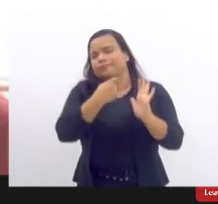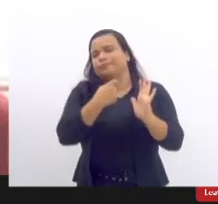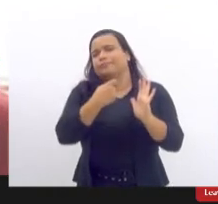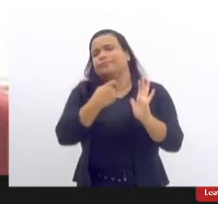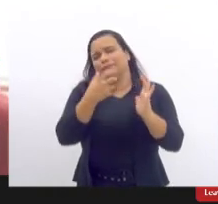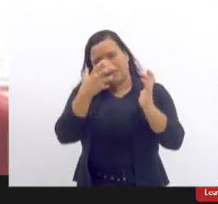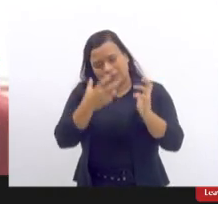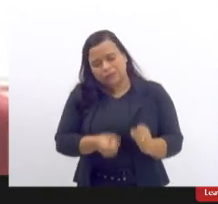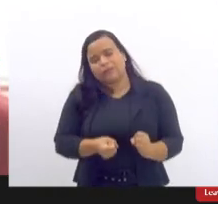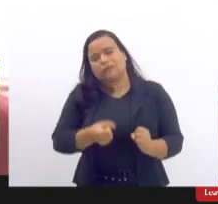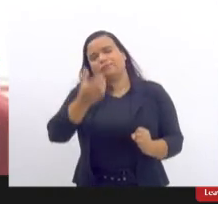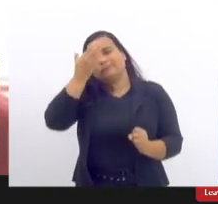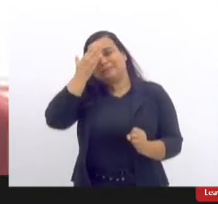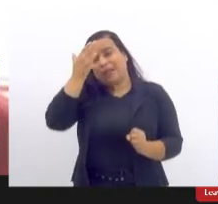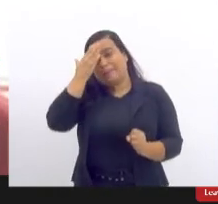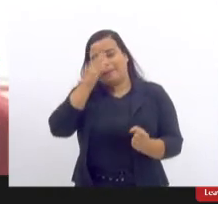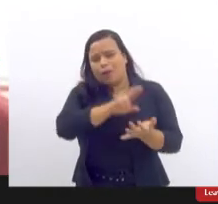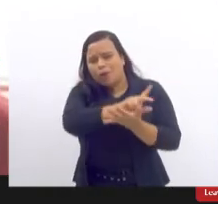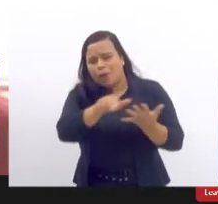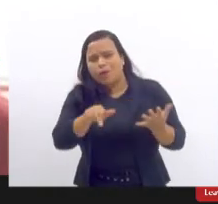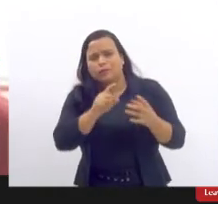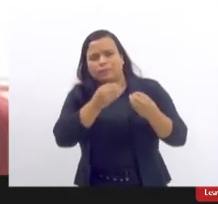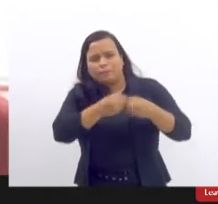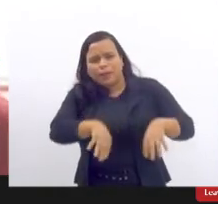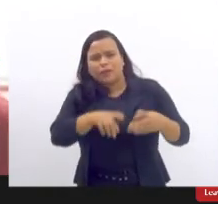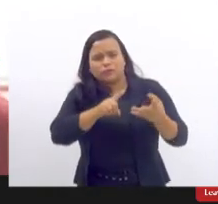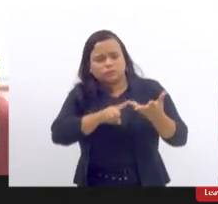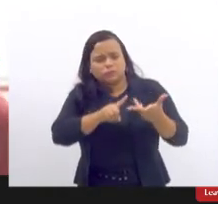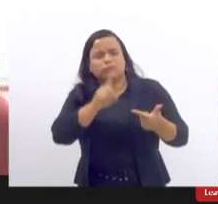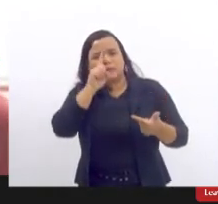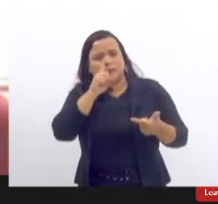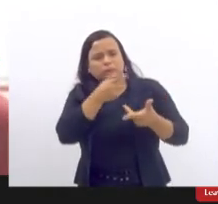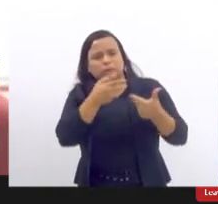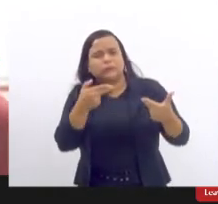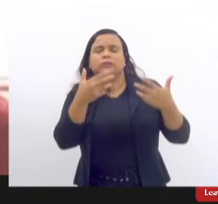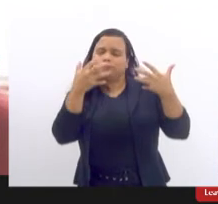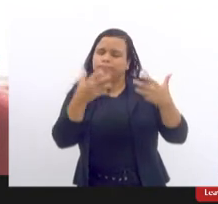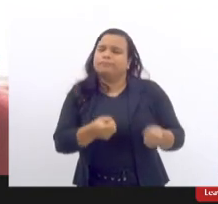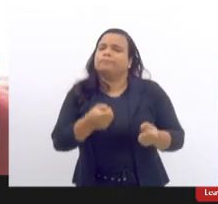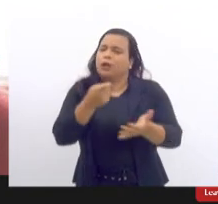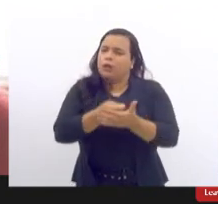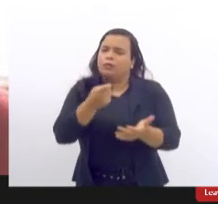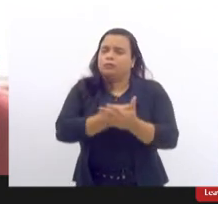acho que isso é muito importante nessa lei